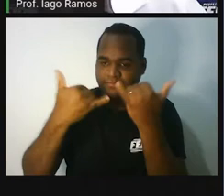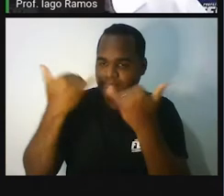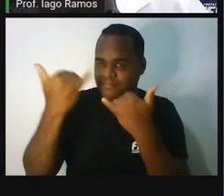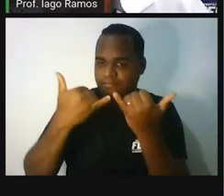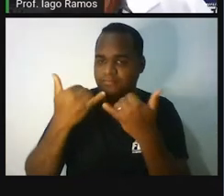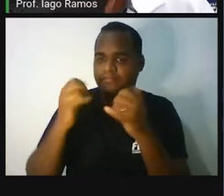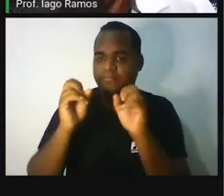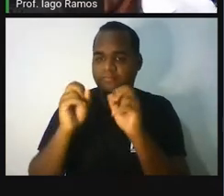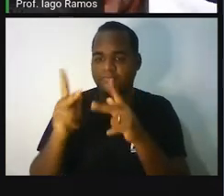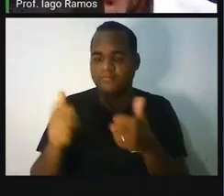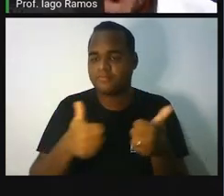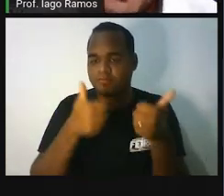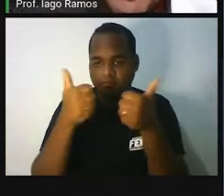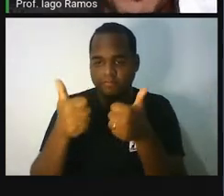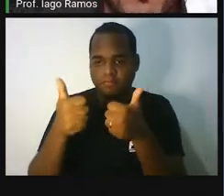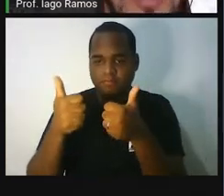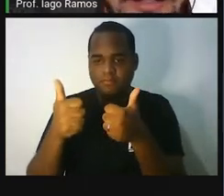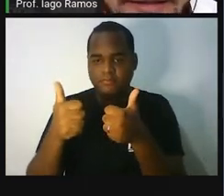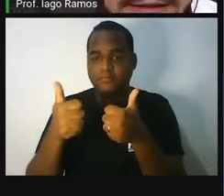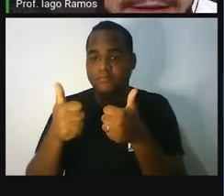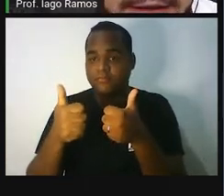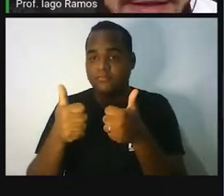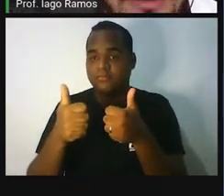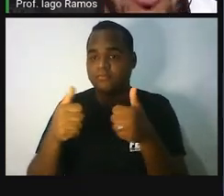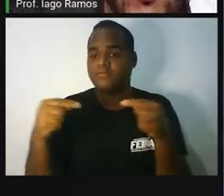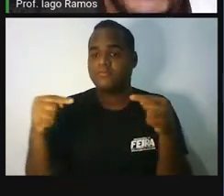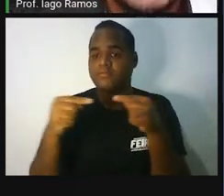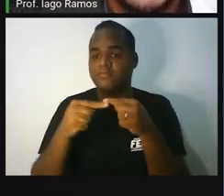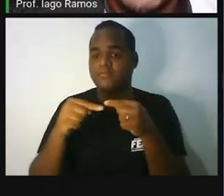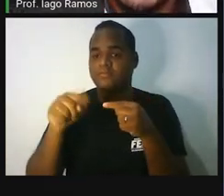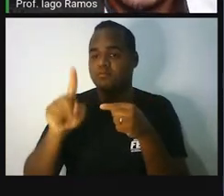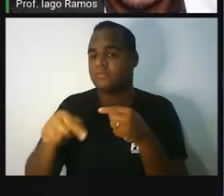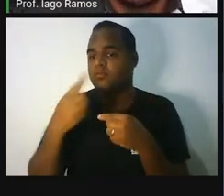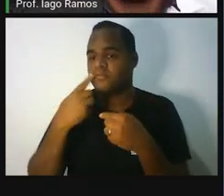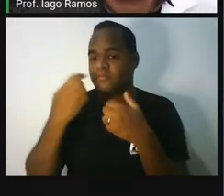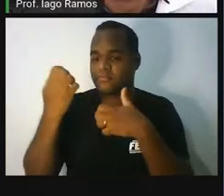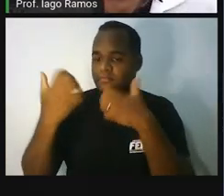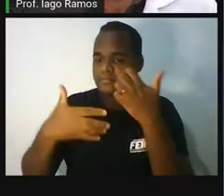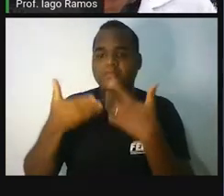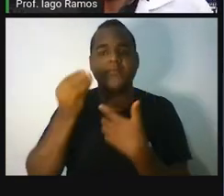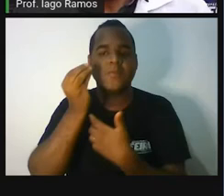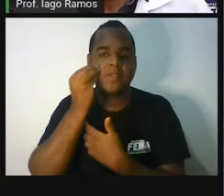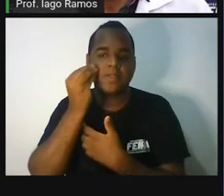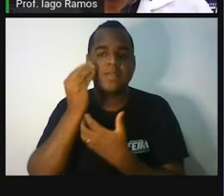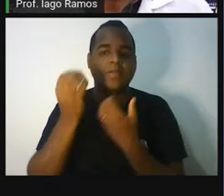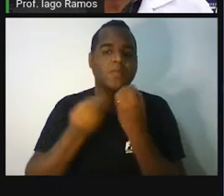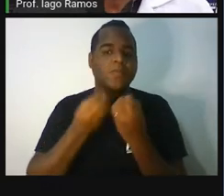E olha só qual é aí o experimento que você vai fazer.